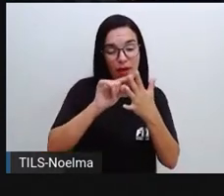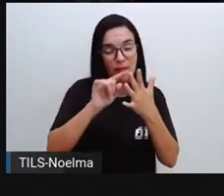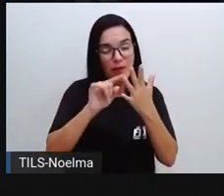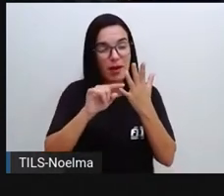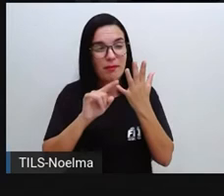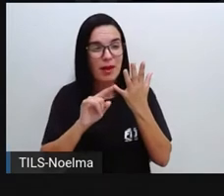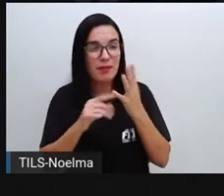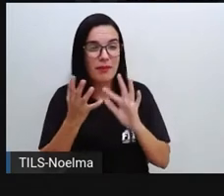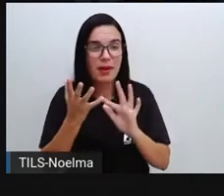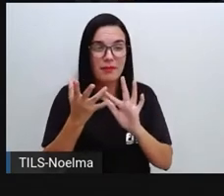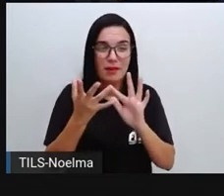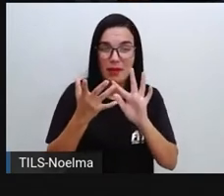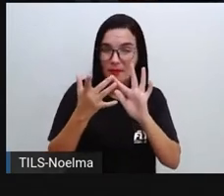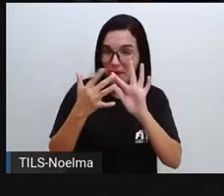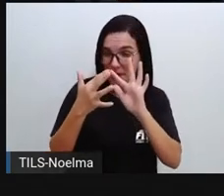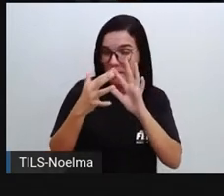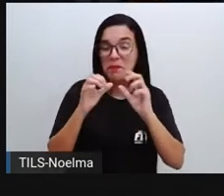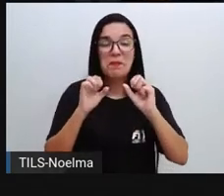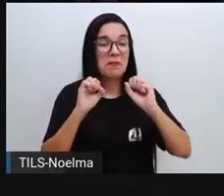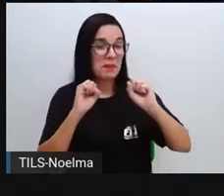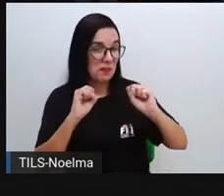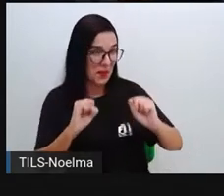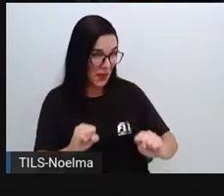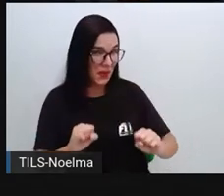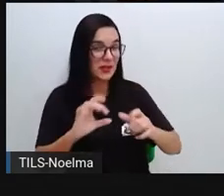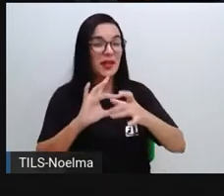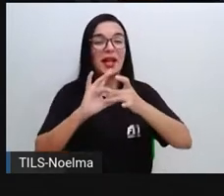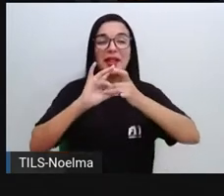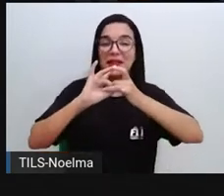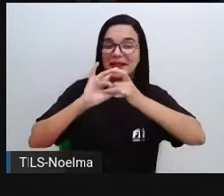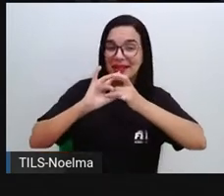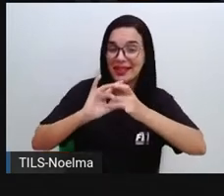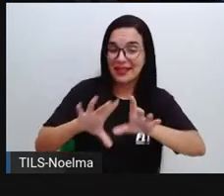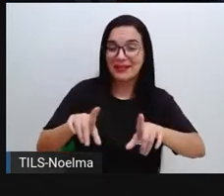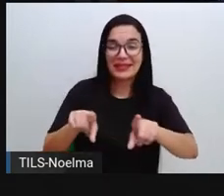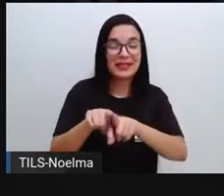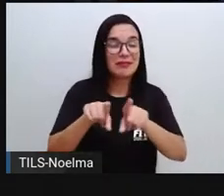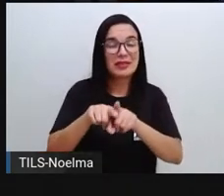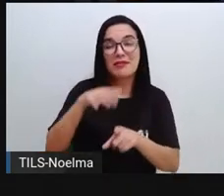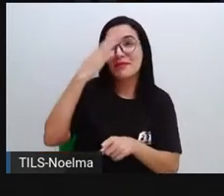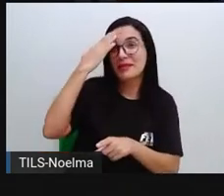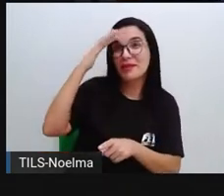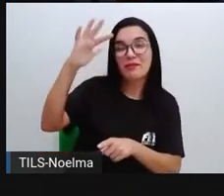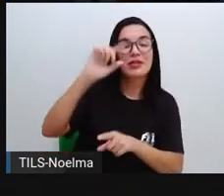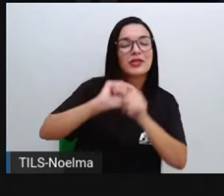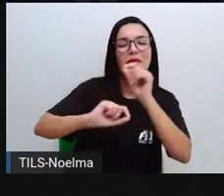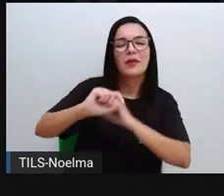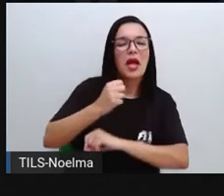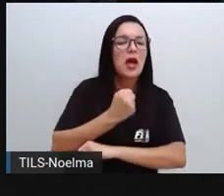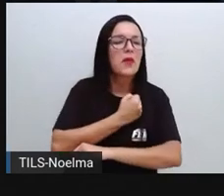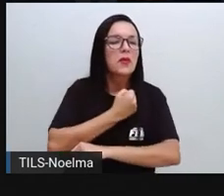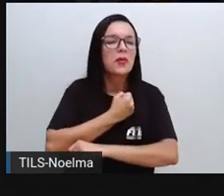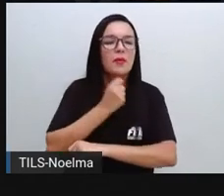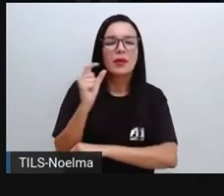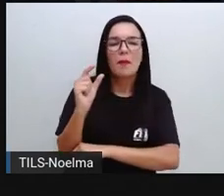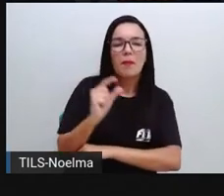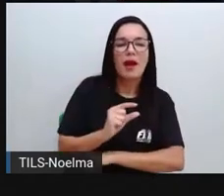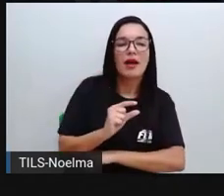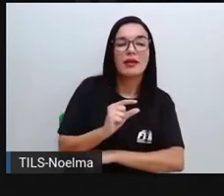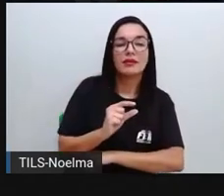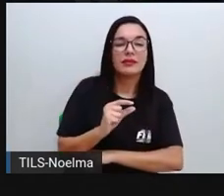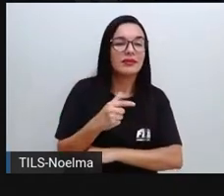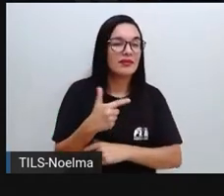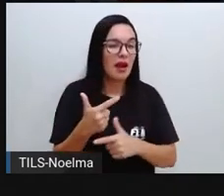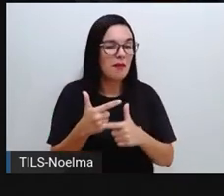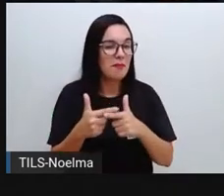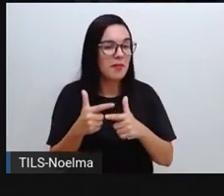dedos, tá? Contar nos dedos, ela funciona bastante, principalmente quando a gente está fazendo, resolvendo o